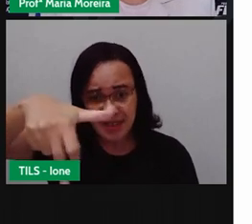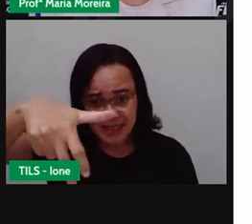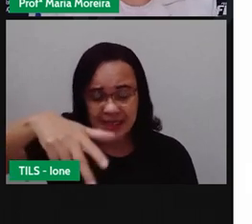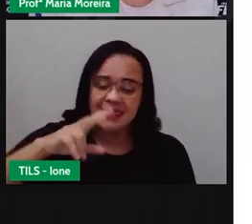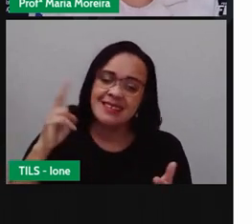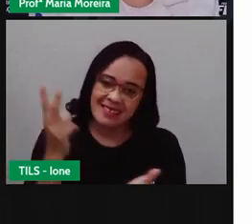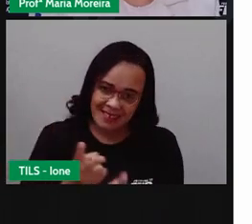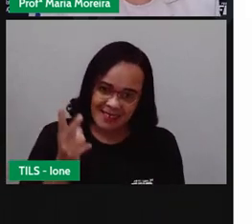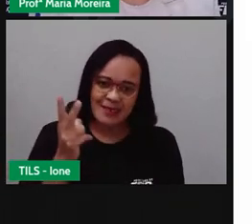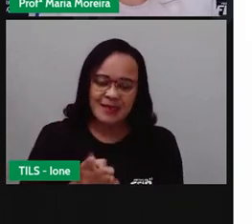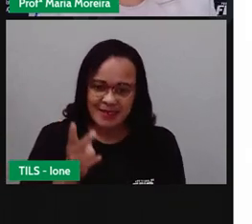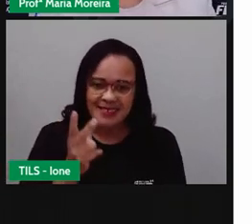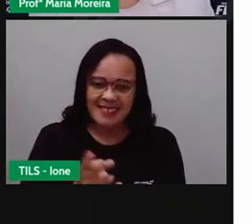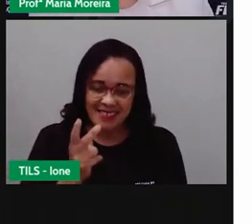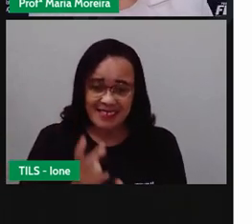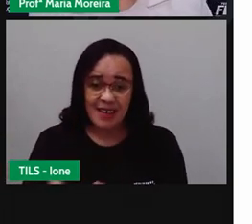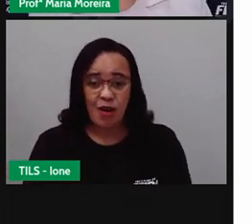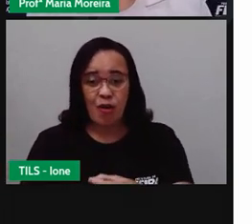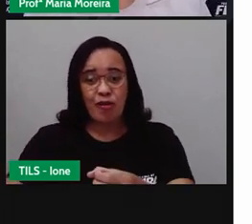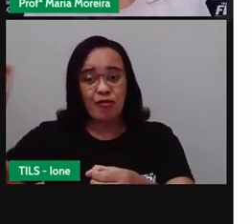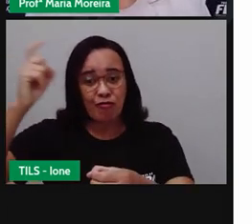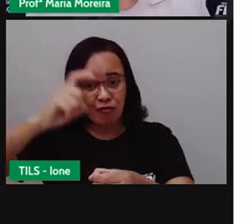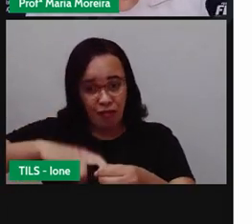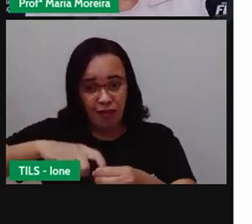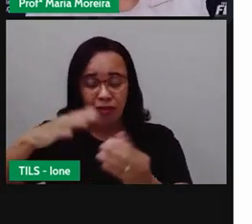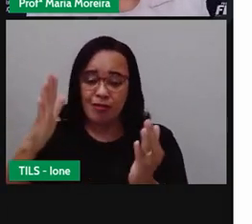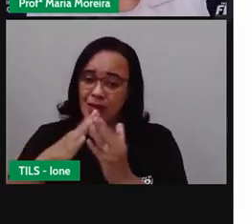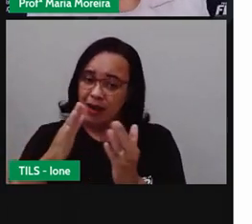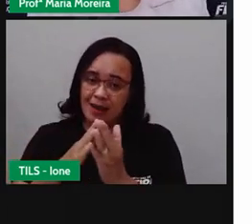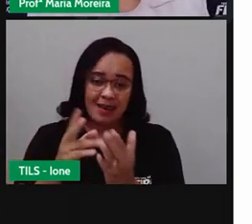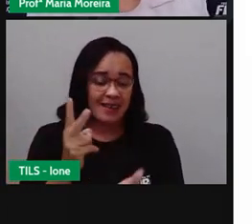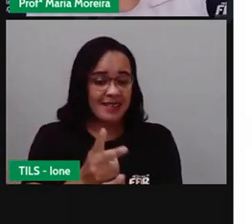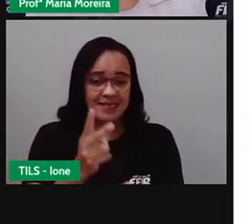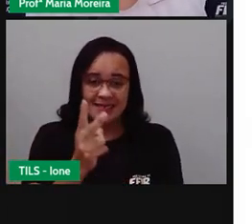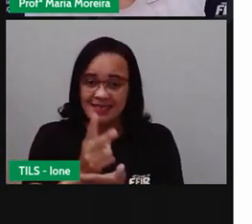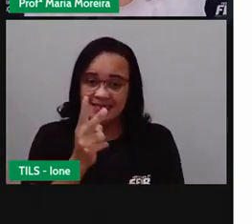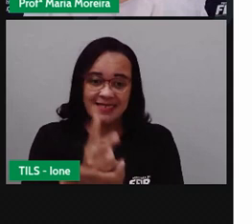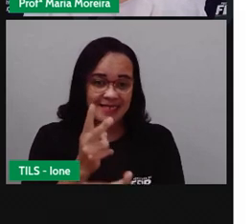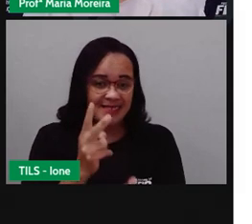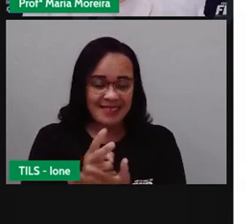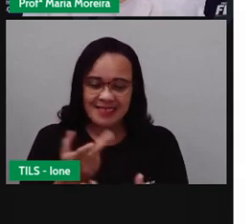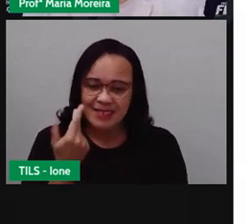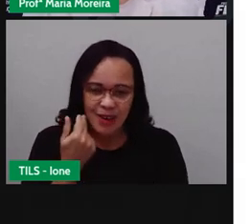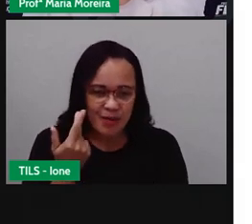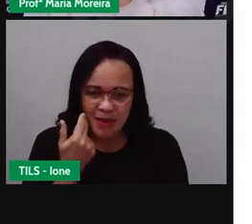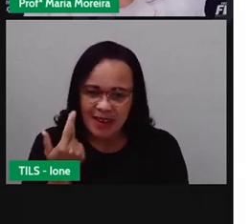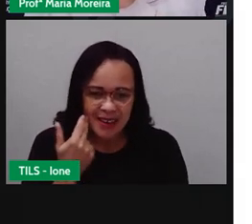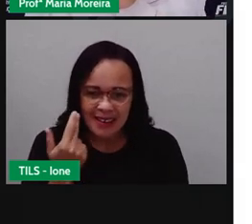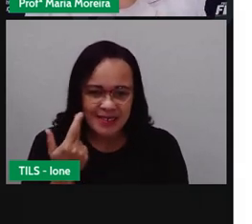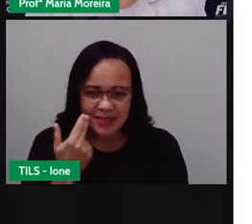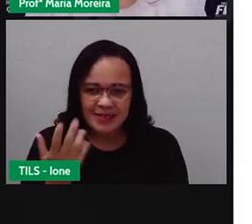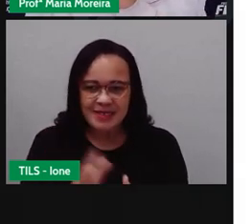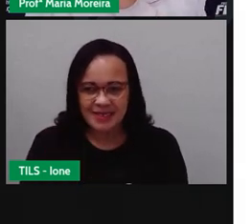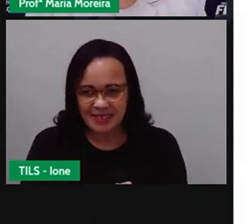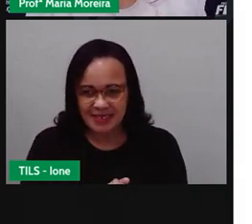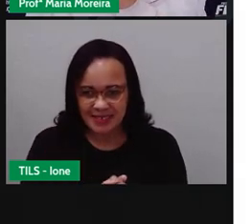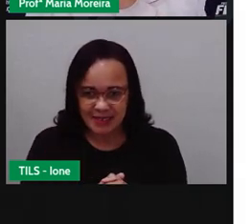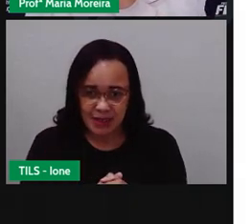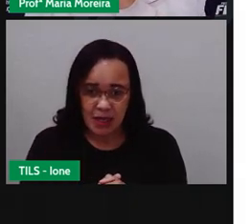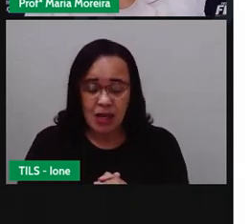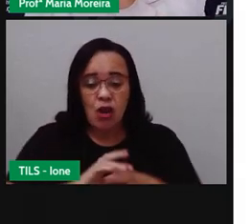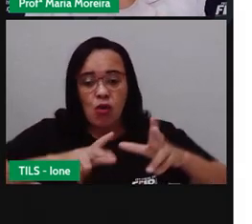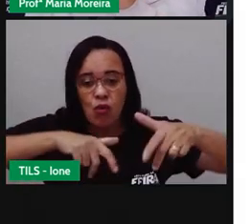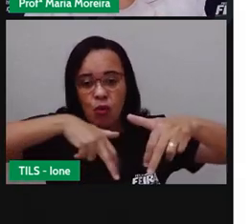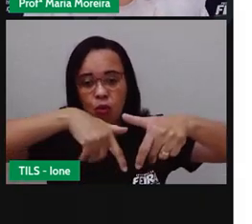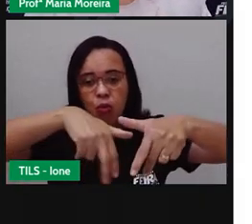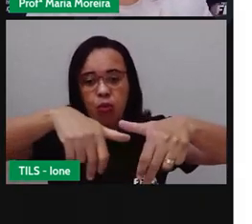que elas façam o quê? Que elas voltem para a sua casa. Não é isso? Então, aí acaba criando, olha só isso aqui, né? Um fluxo